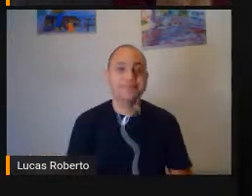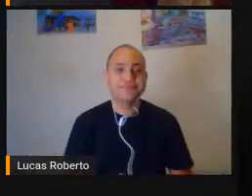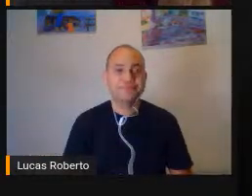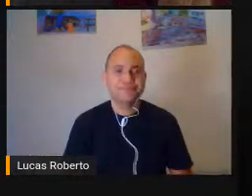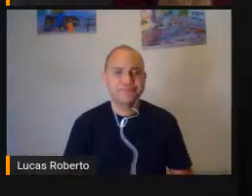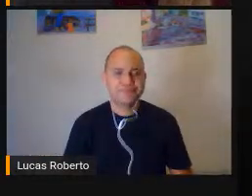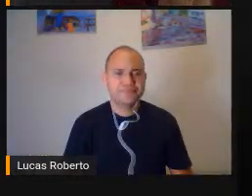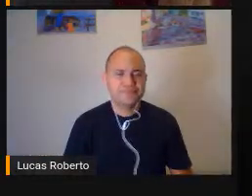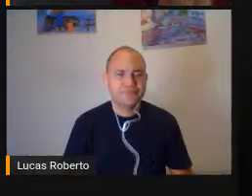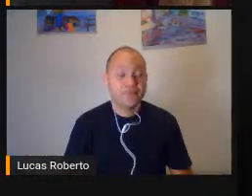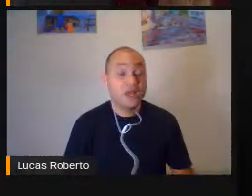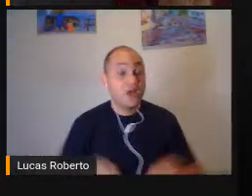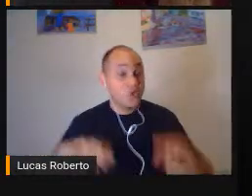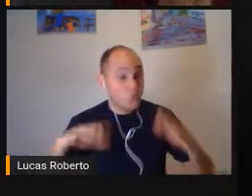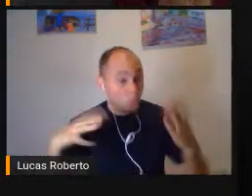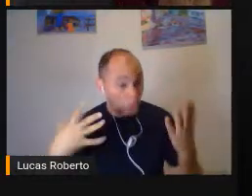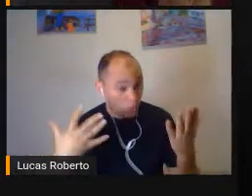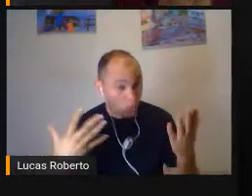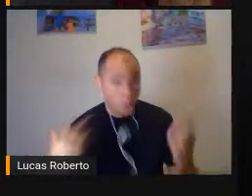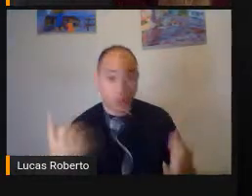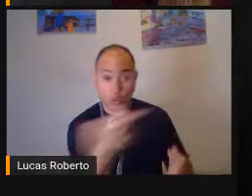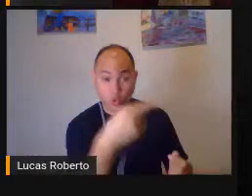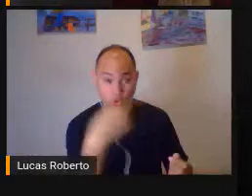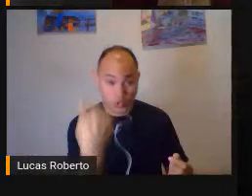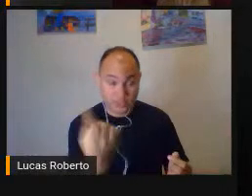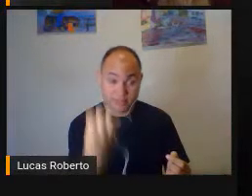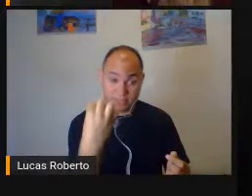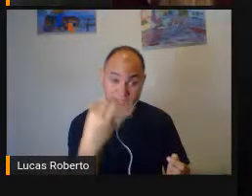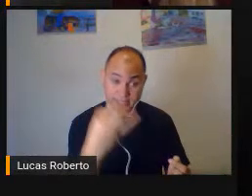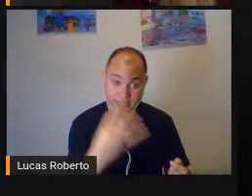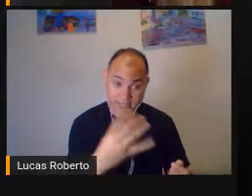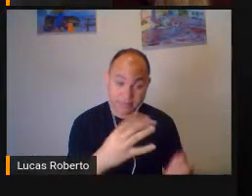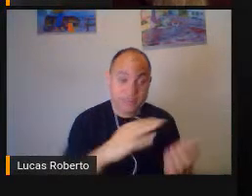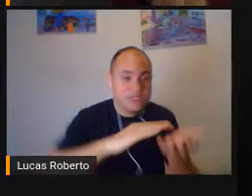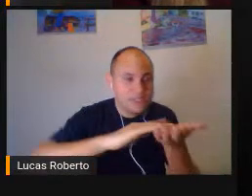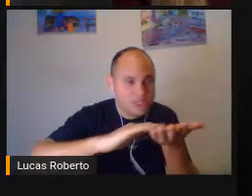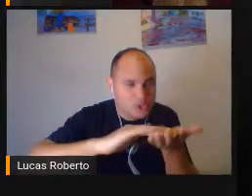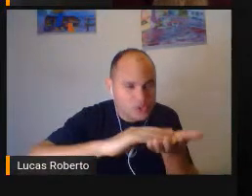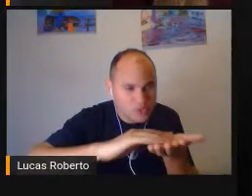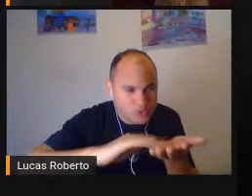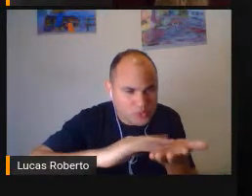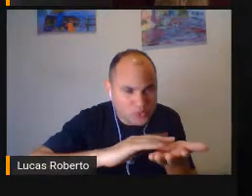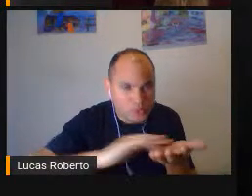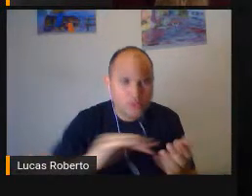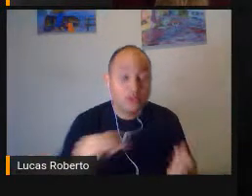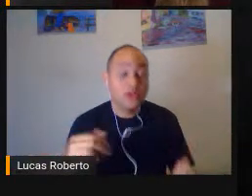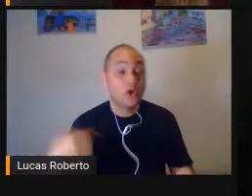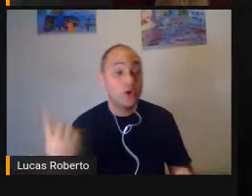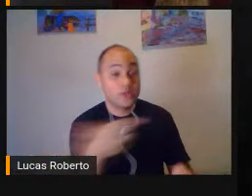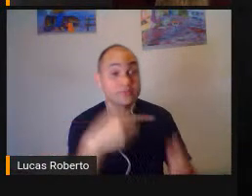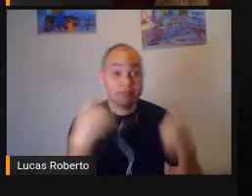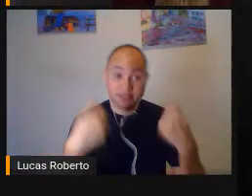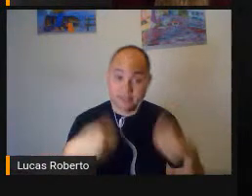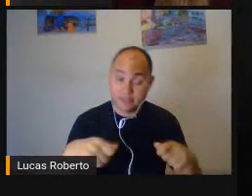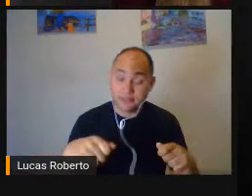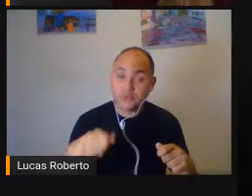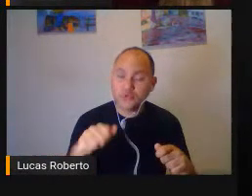Quando a gente fala De leitura Pelo tato A leitura em braile Há algumas considerações